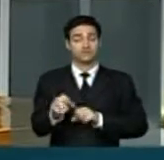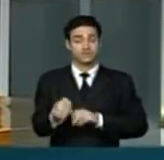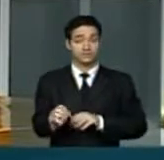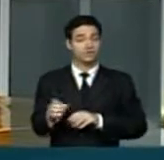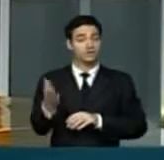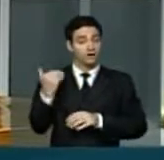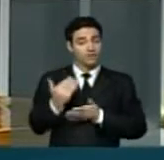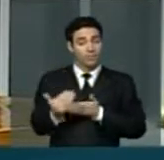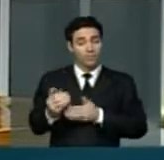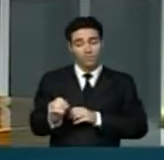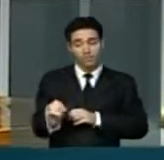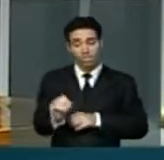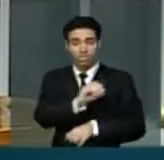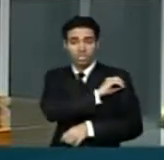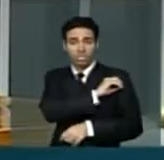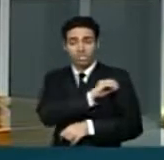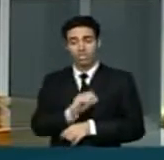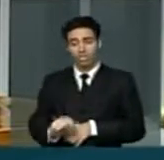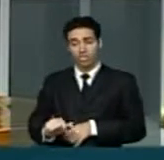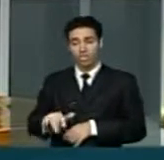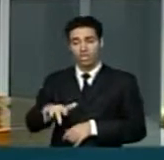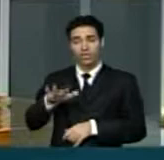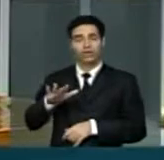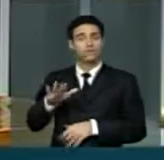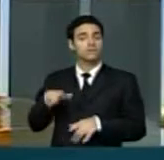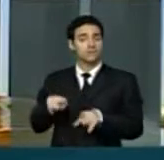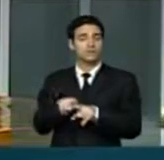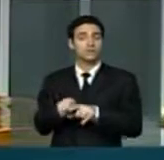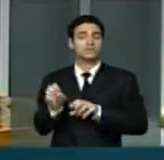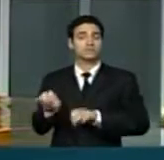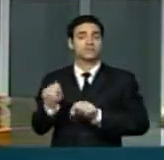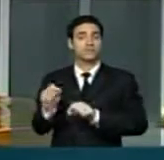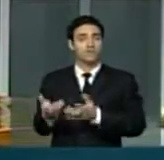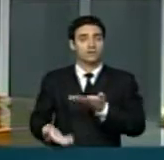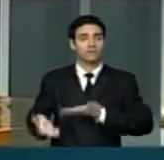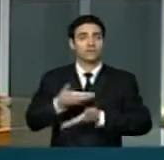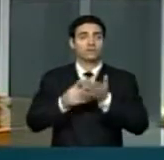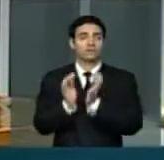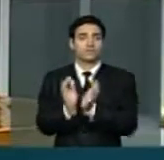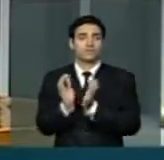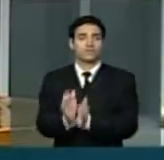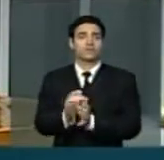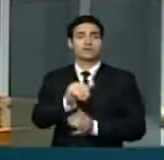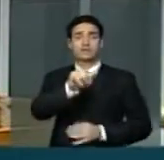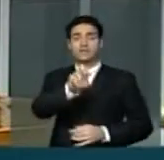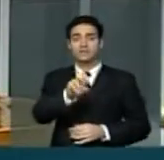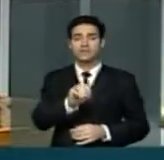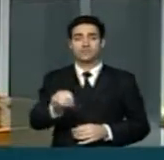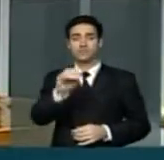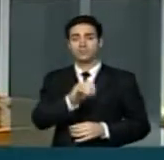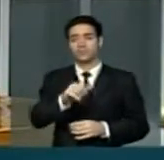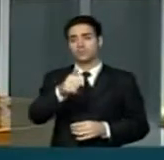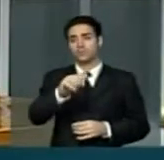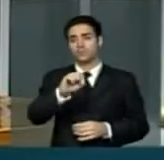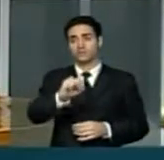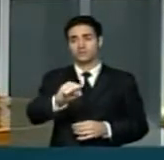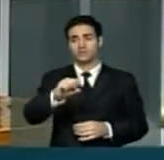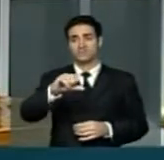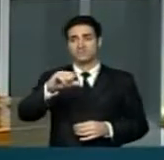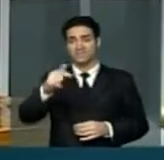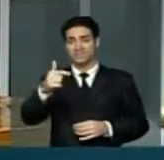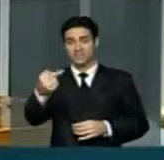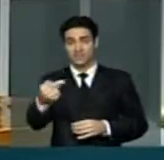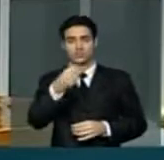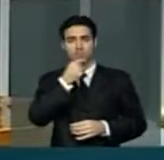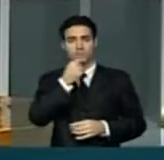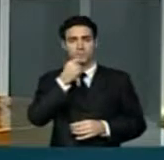terra infância o dom da convivência. Em 15 de outubro de 1827, Dom Pedro